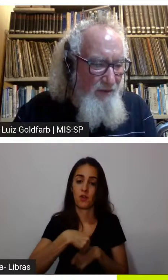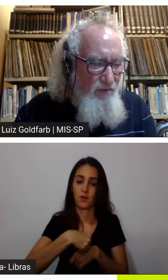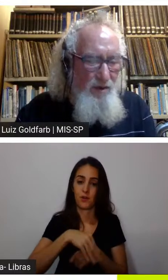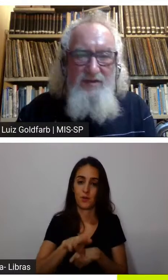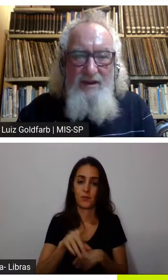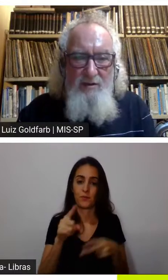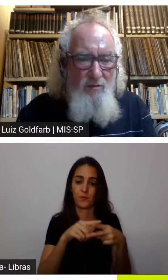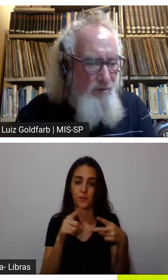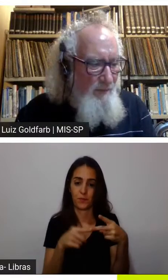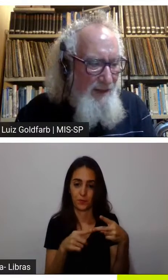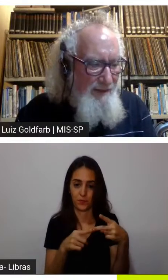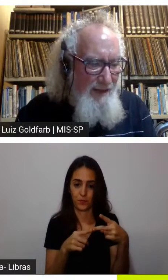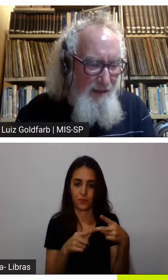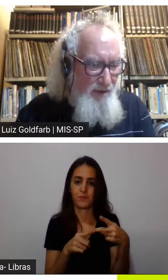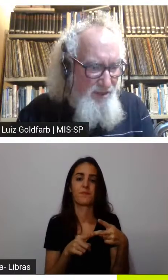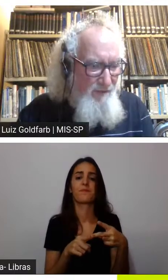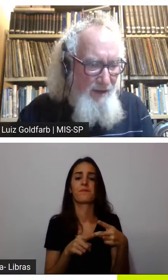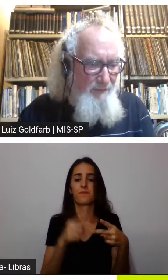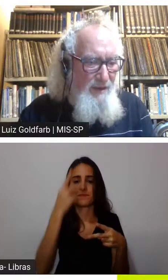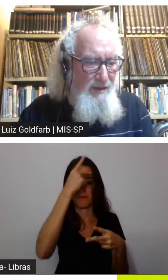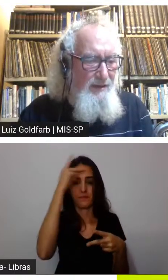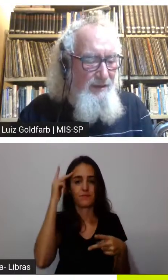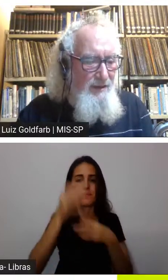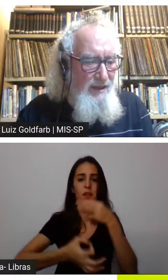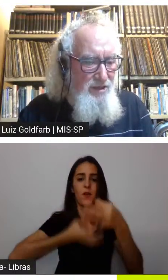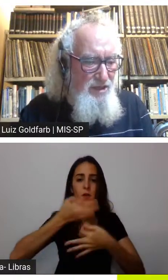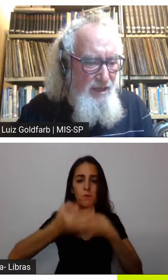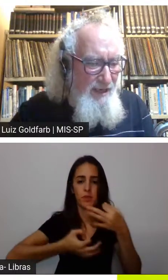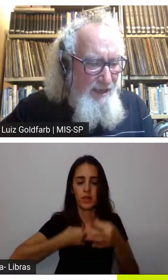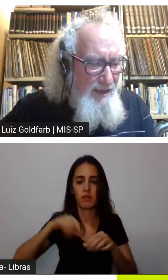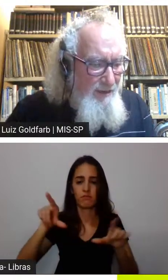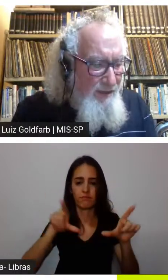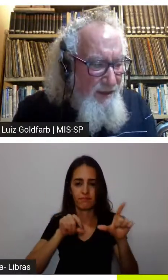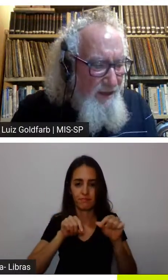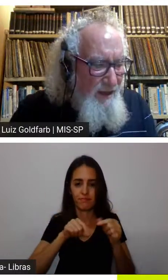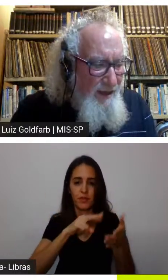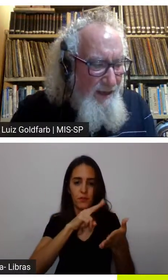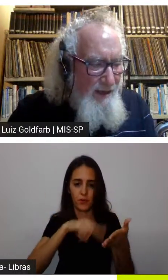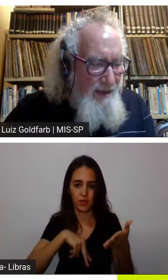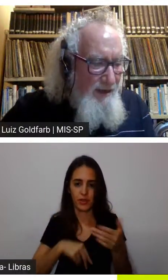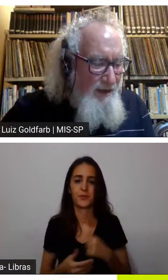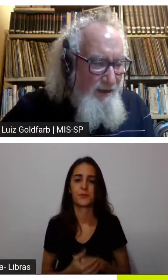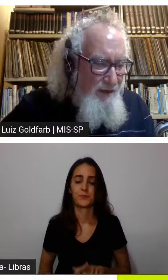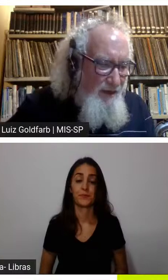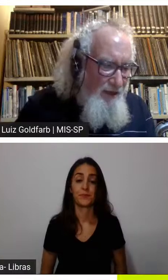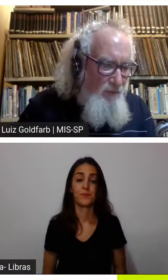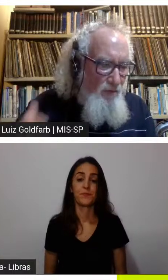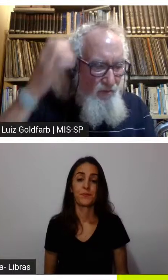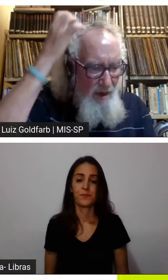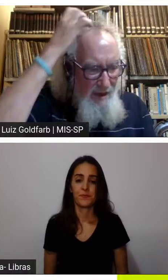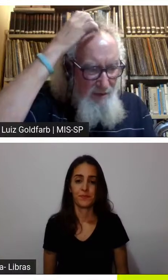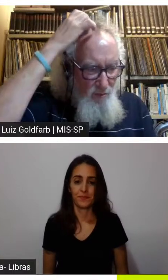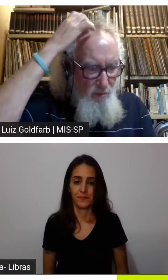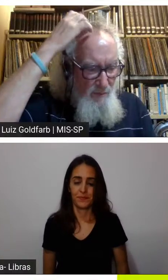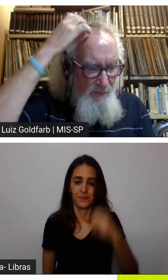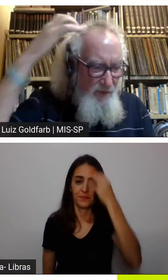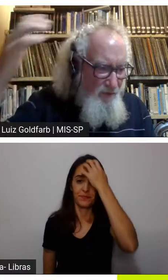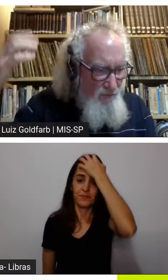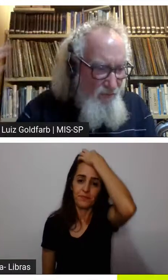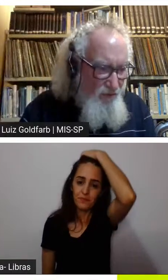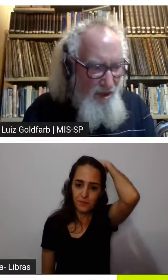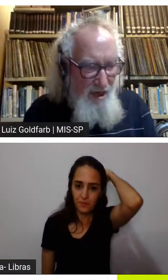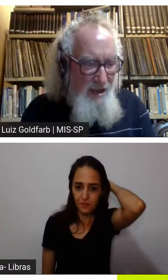duas intervenções aqui da plateia que eu acho que vale a pena a gente ler que o usuário